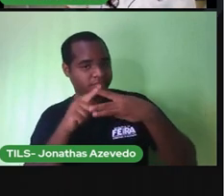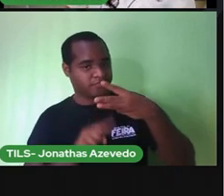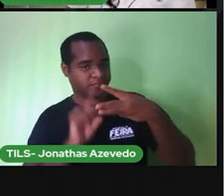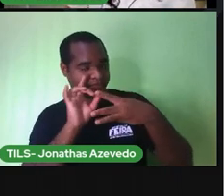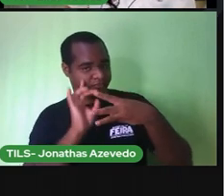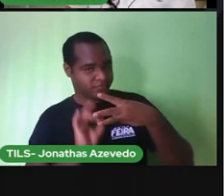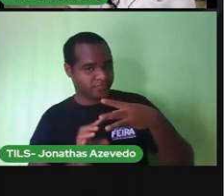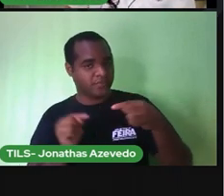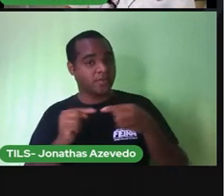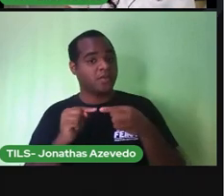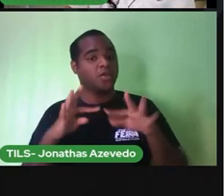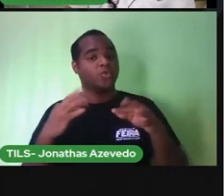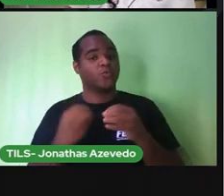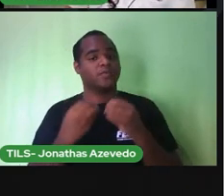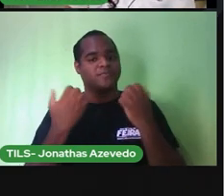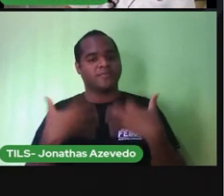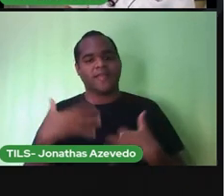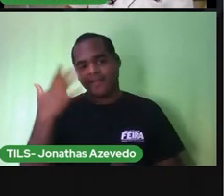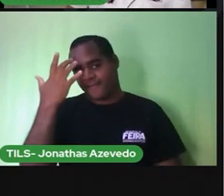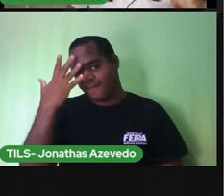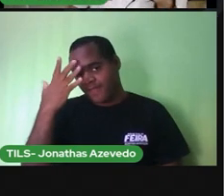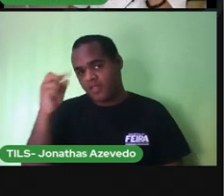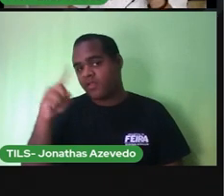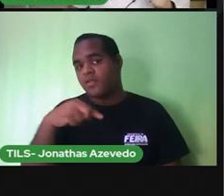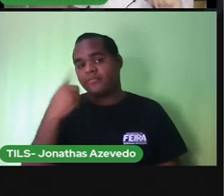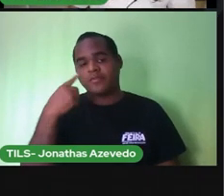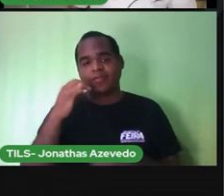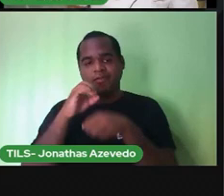Viu como é fácil encontrar as informações no texto?